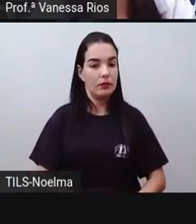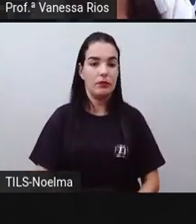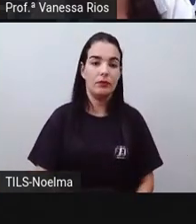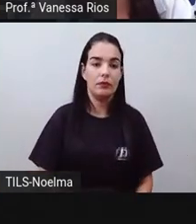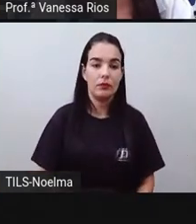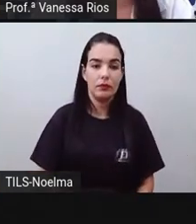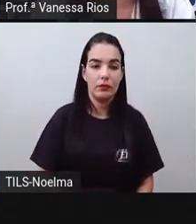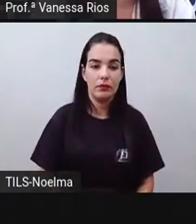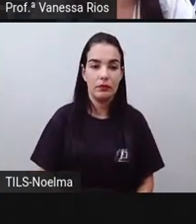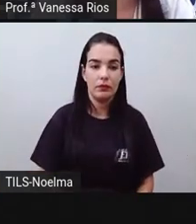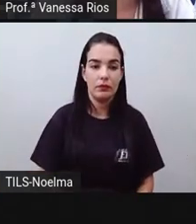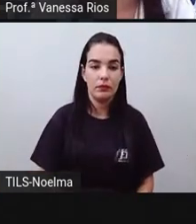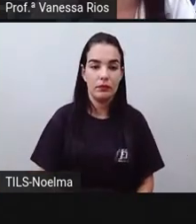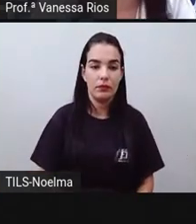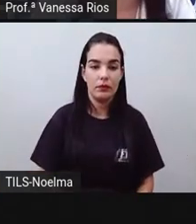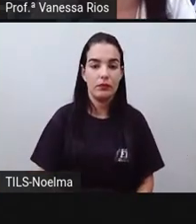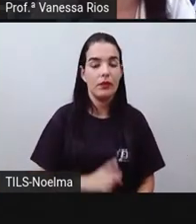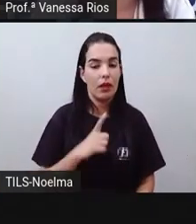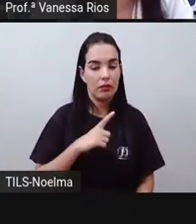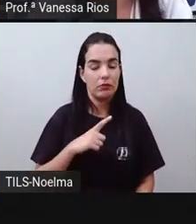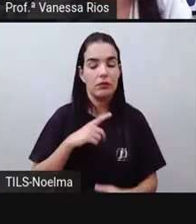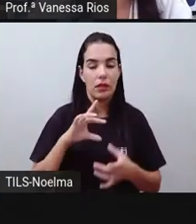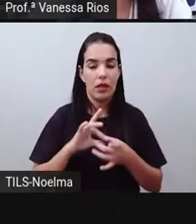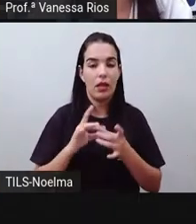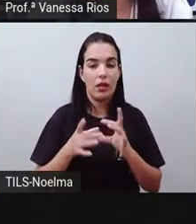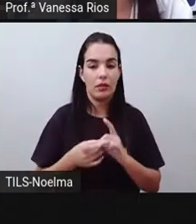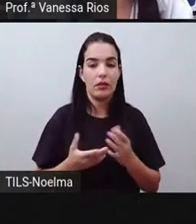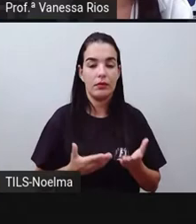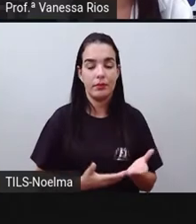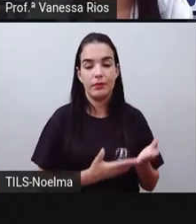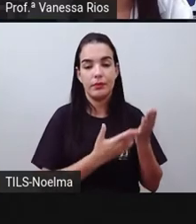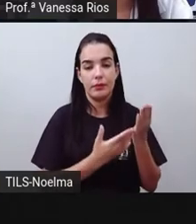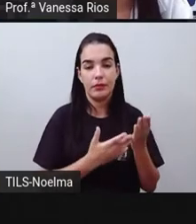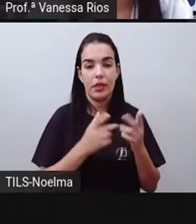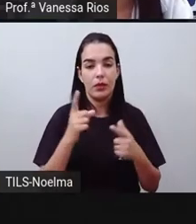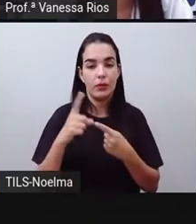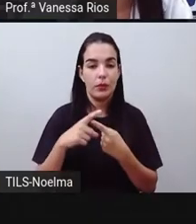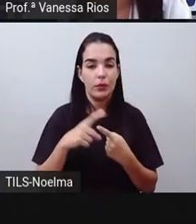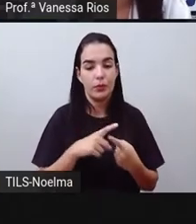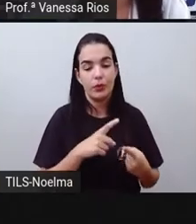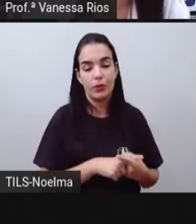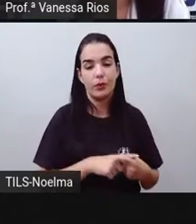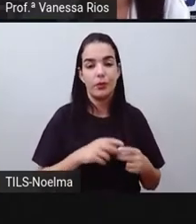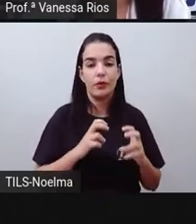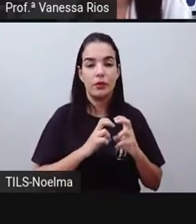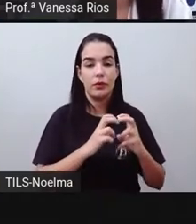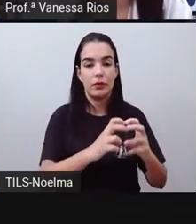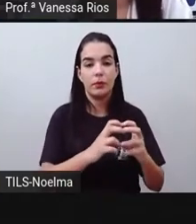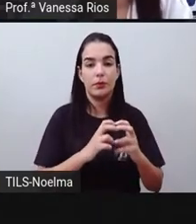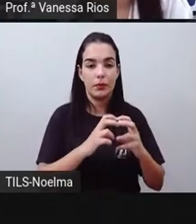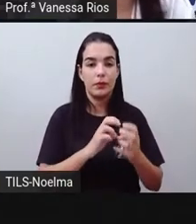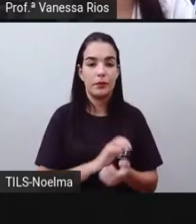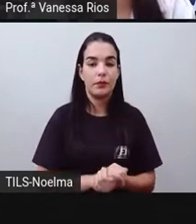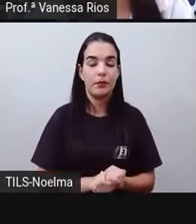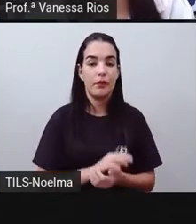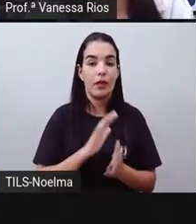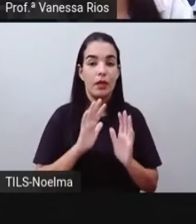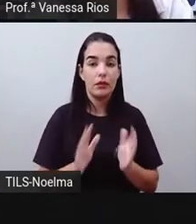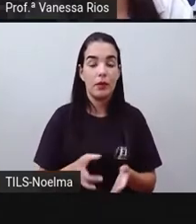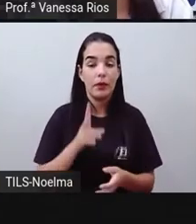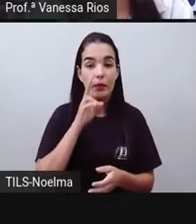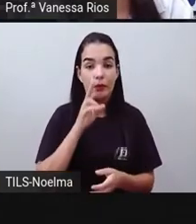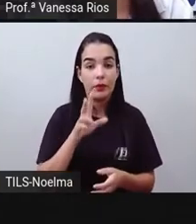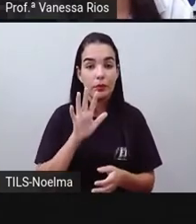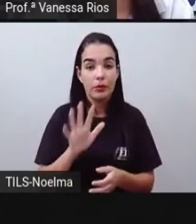produtos, estão relacionados aí aos meios de transporte. Nós já observamos